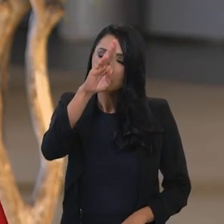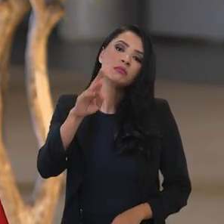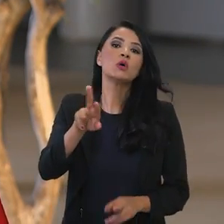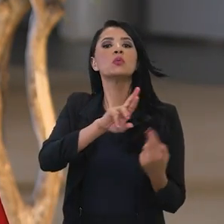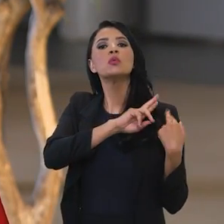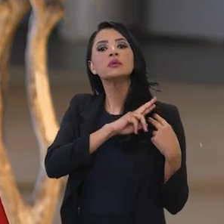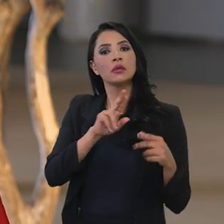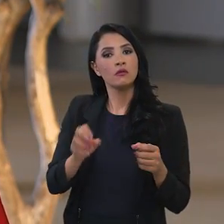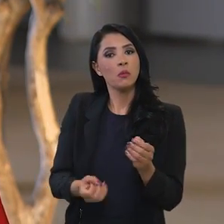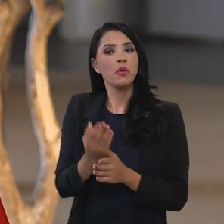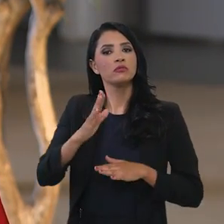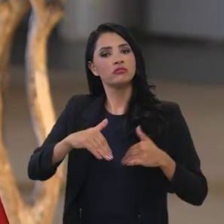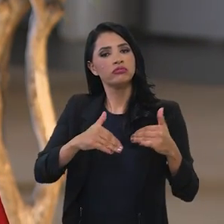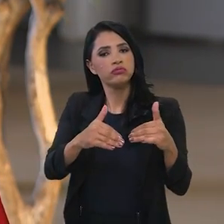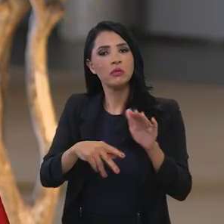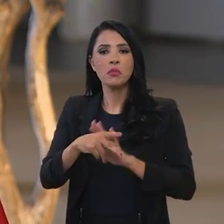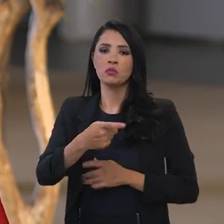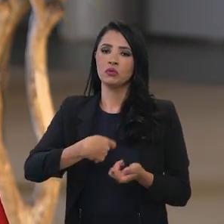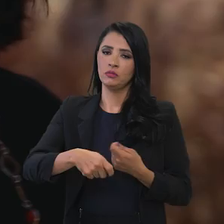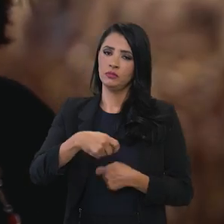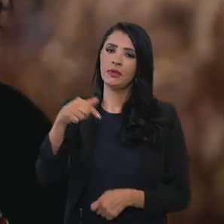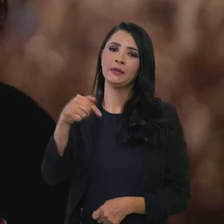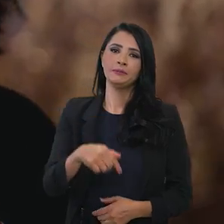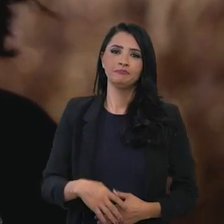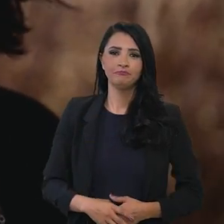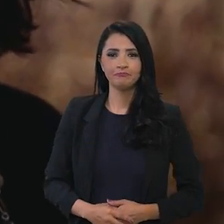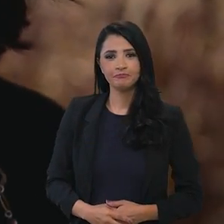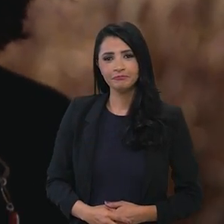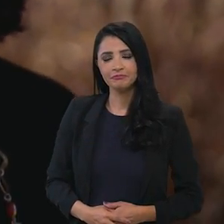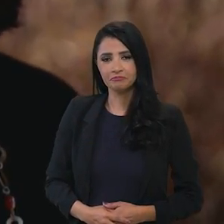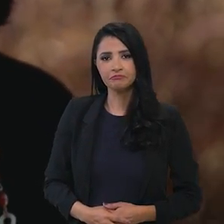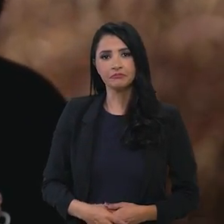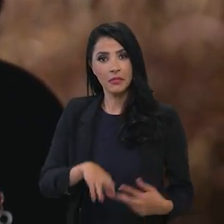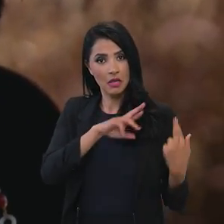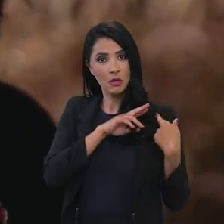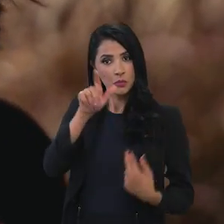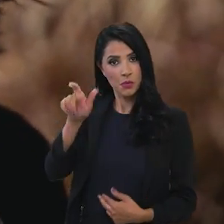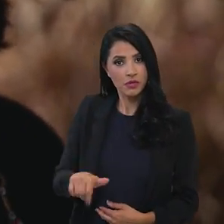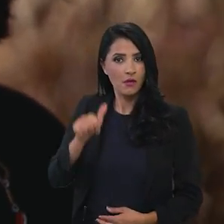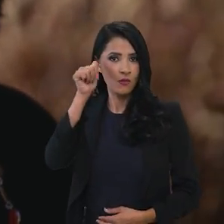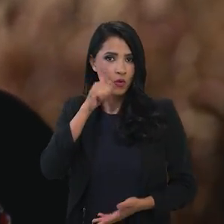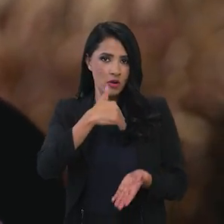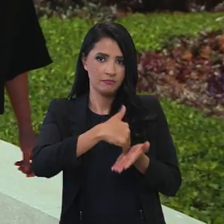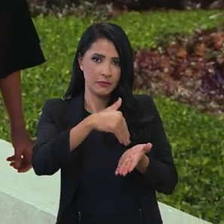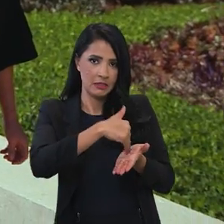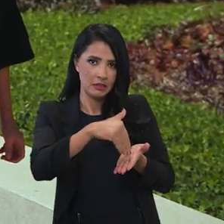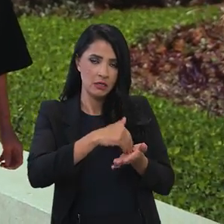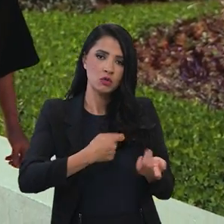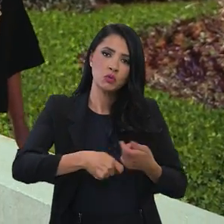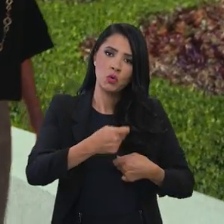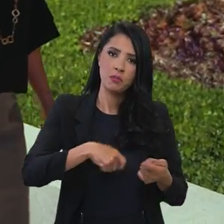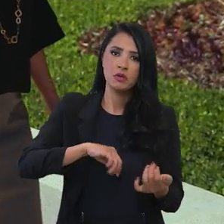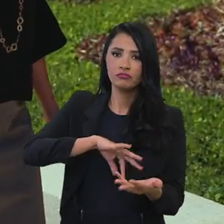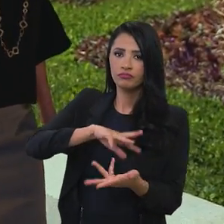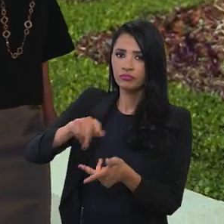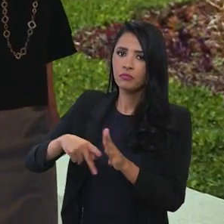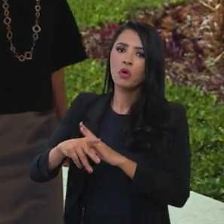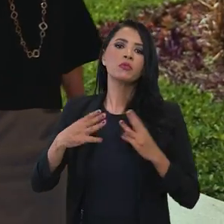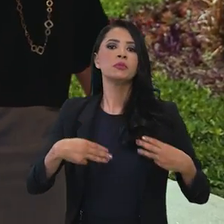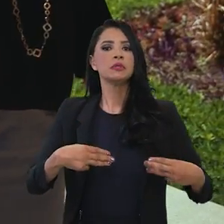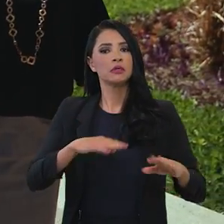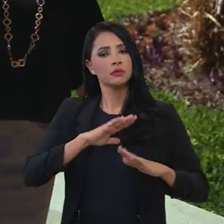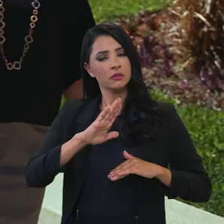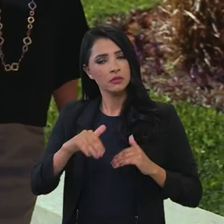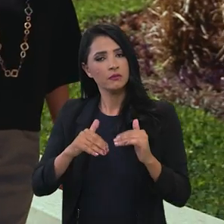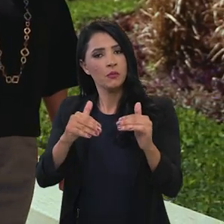responsáveis pelo desenvolvimento econômico do país. A responsável pela Secretaria de Comércio Exterior do Ministério do